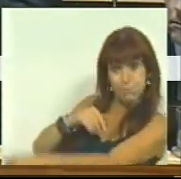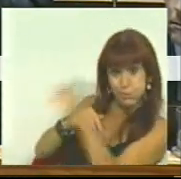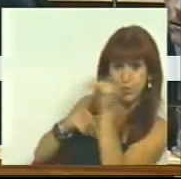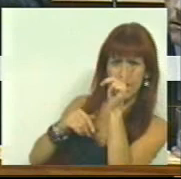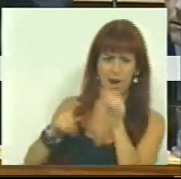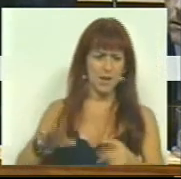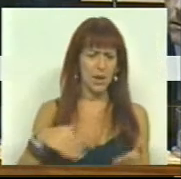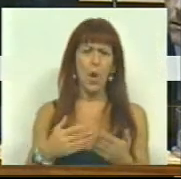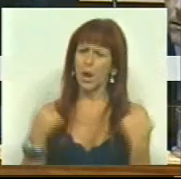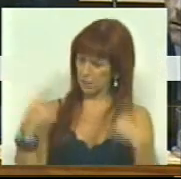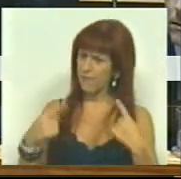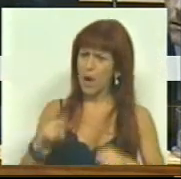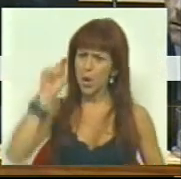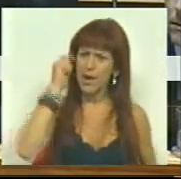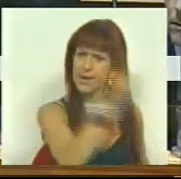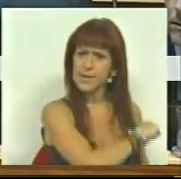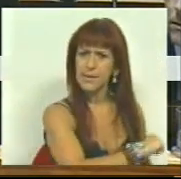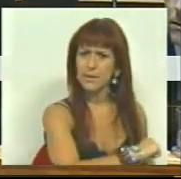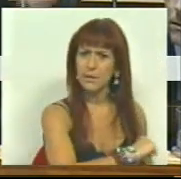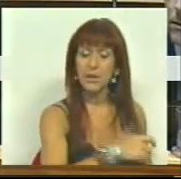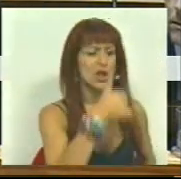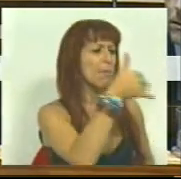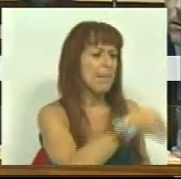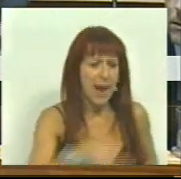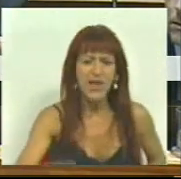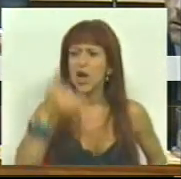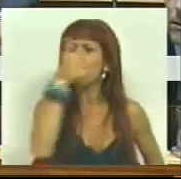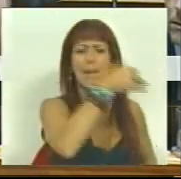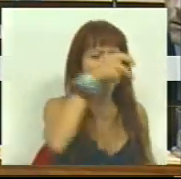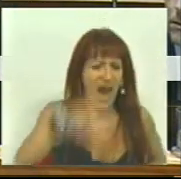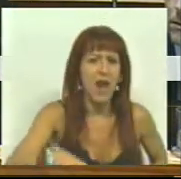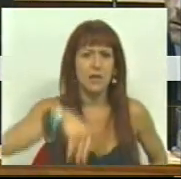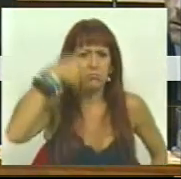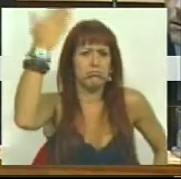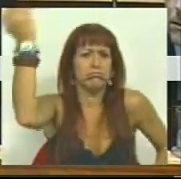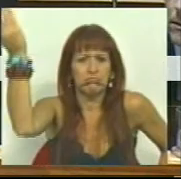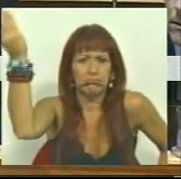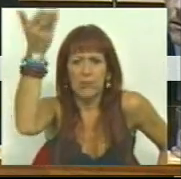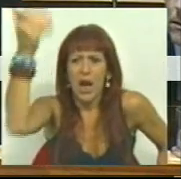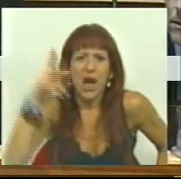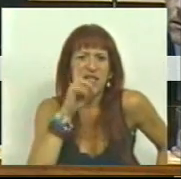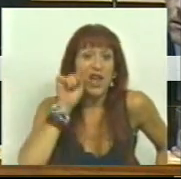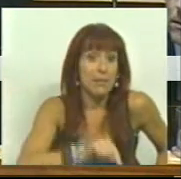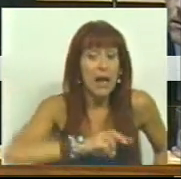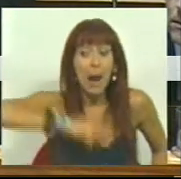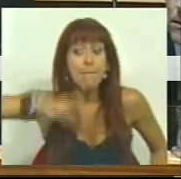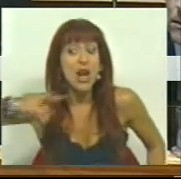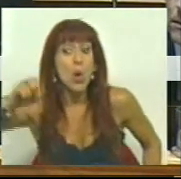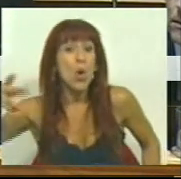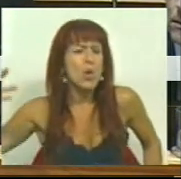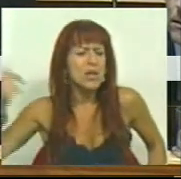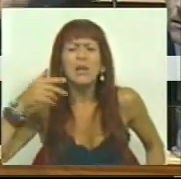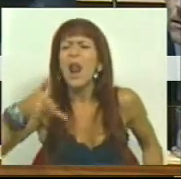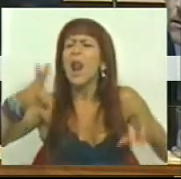tiveram grandes responsabilidades na crise, os BPPs, os BPNs, esses 6 mil milhões de euros que